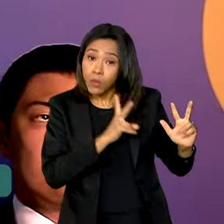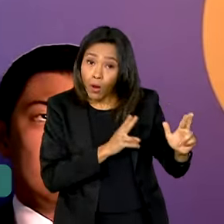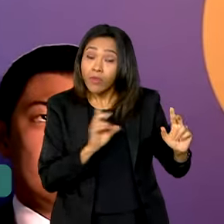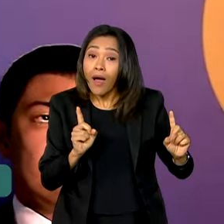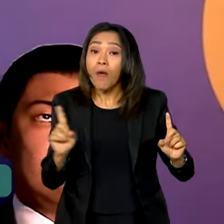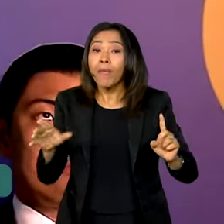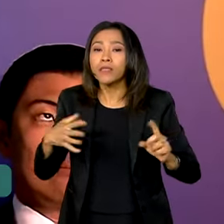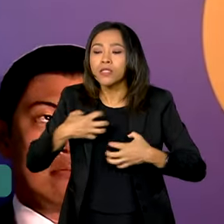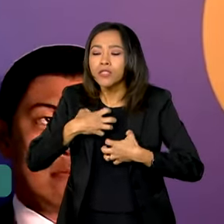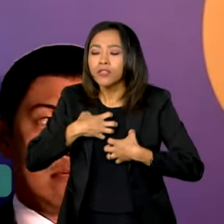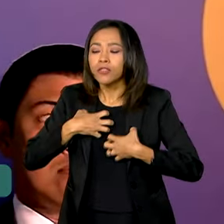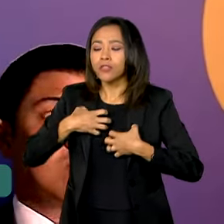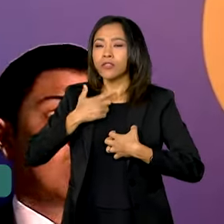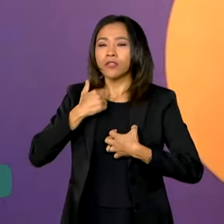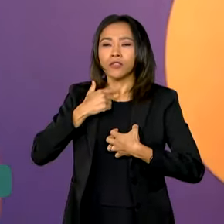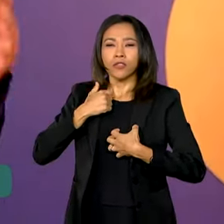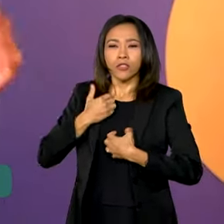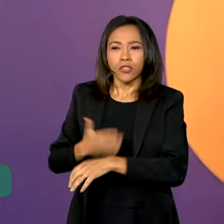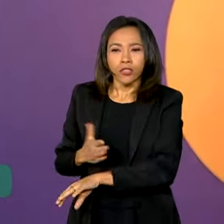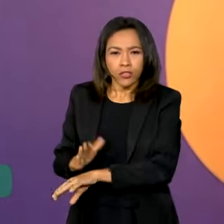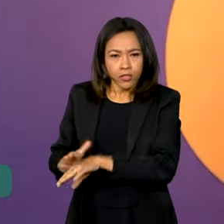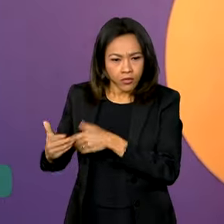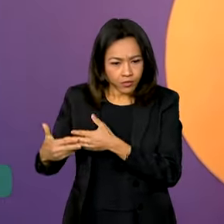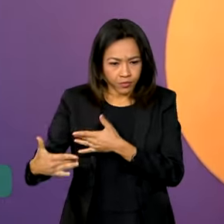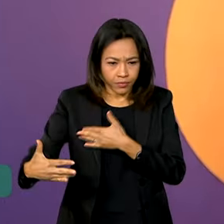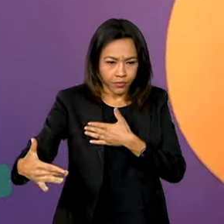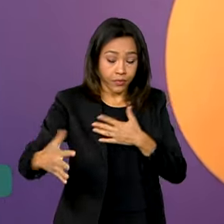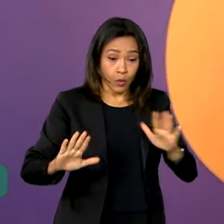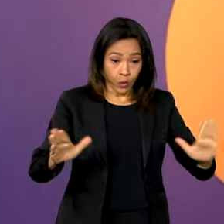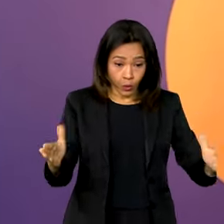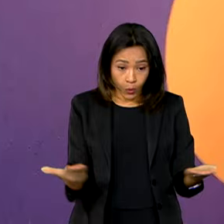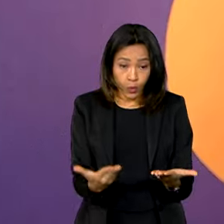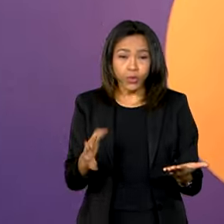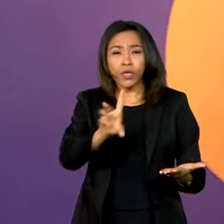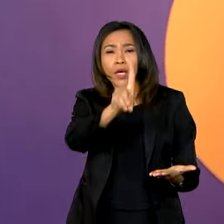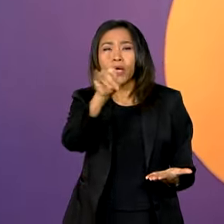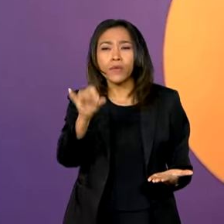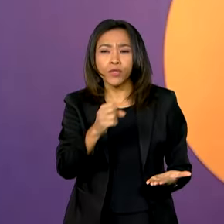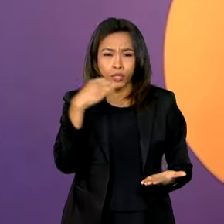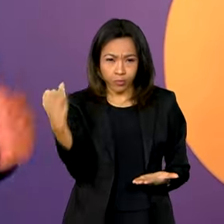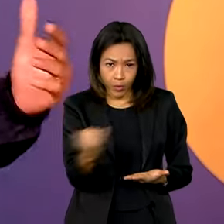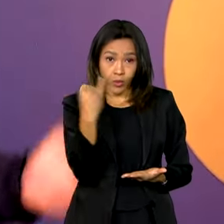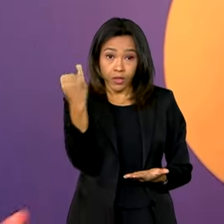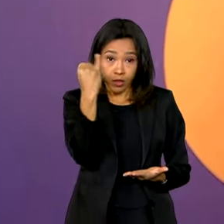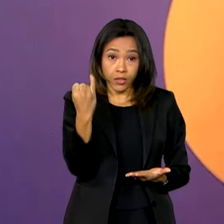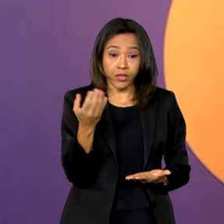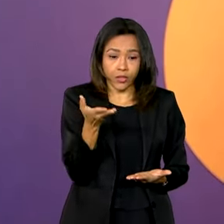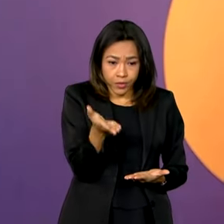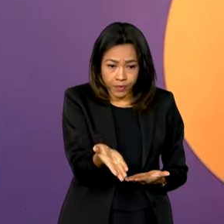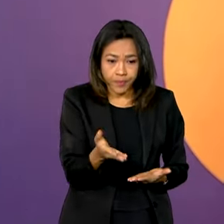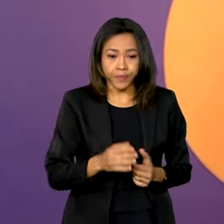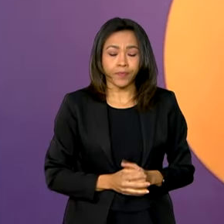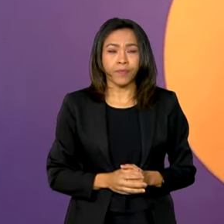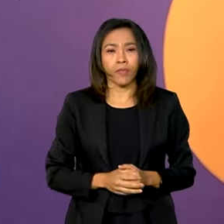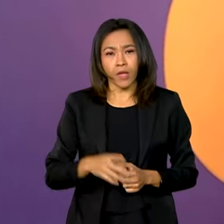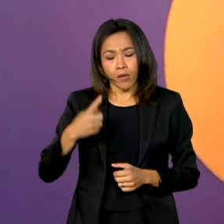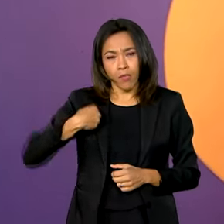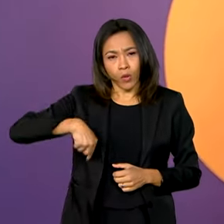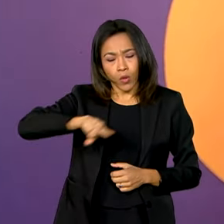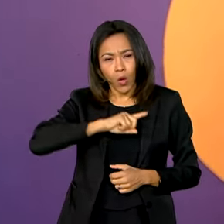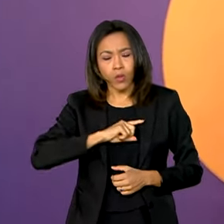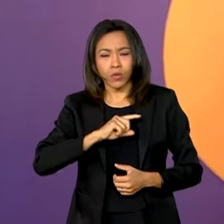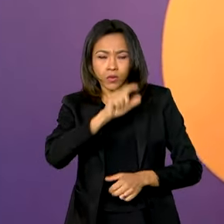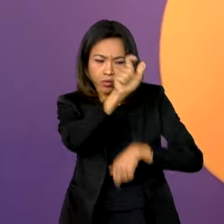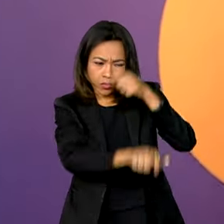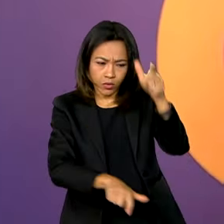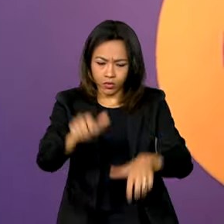àquelas pessoas nas suas diversas atividades. Esse dia é dia importante para o Comitê Olímpico, para os nossos atletas olímpicos, que a gente